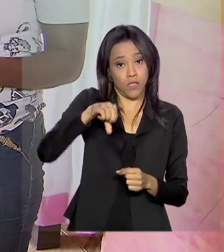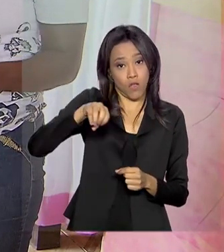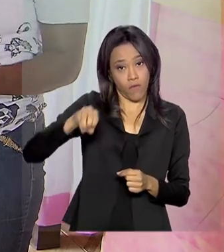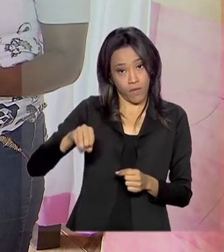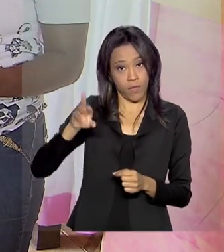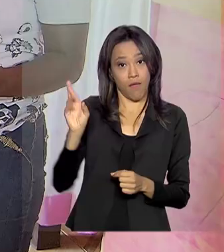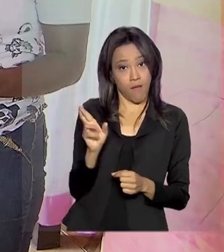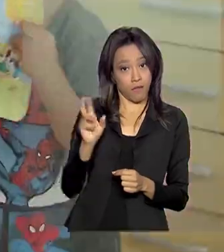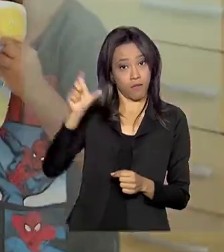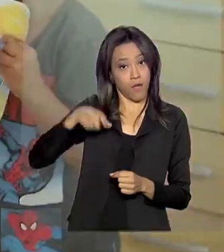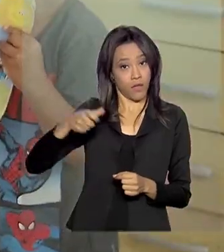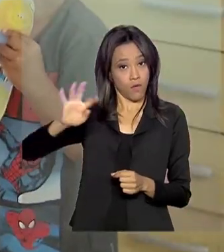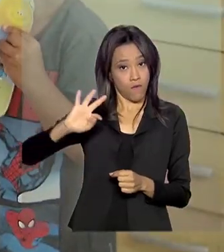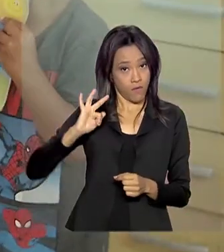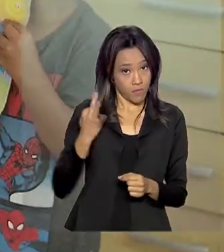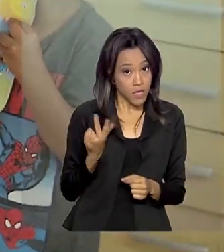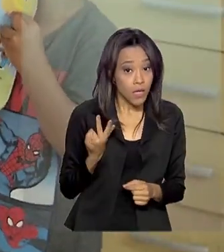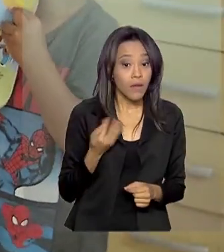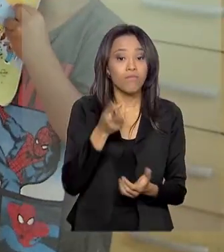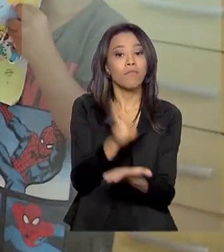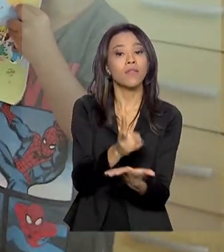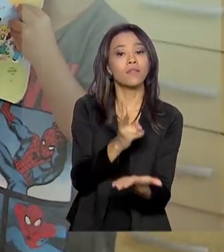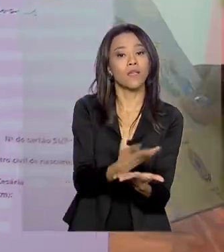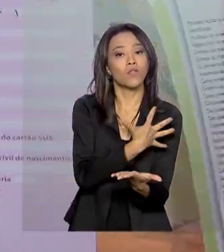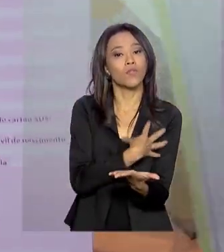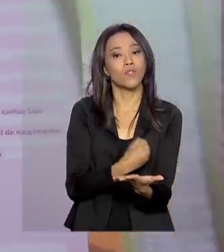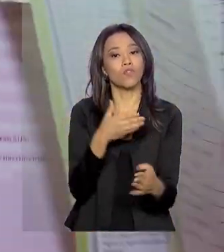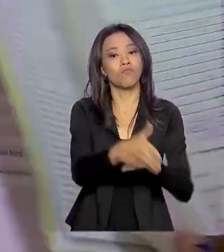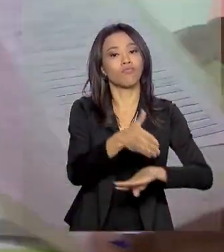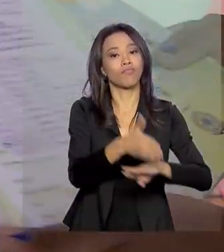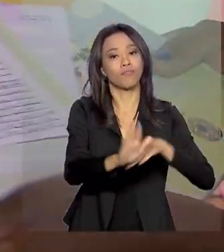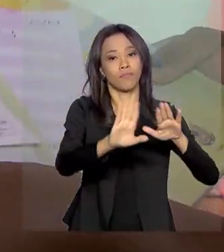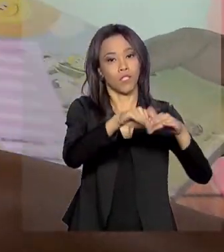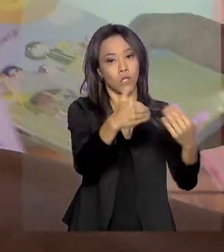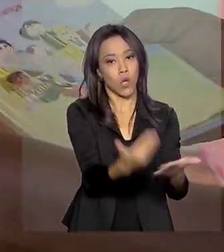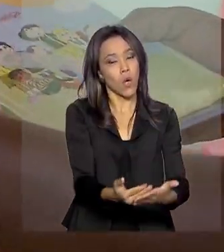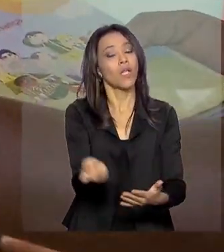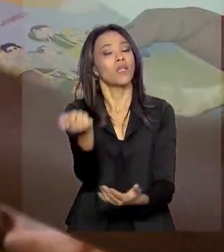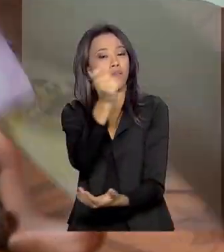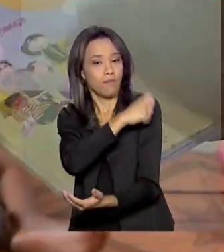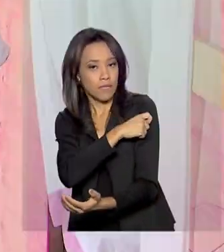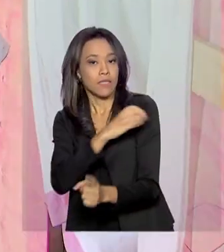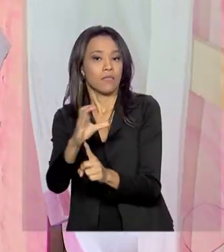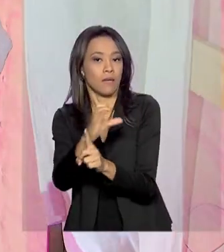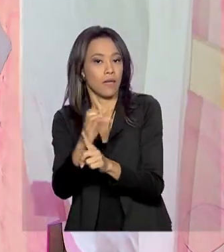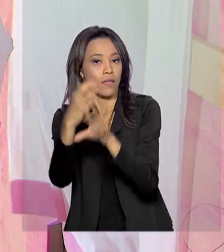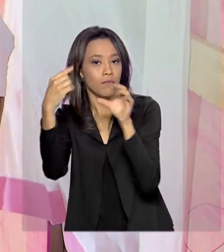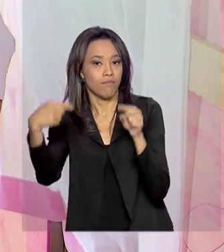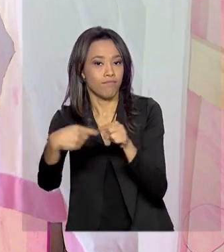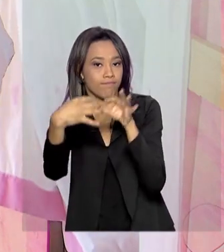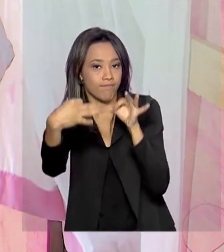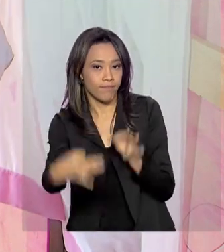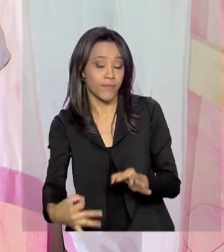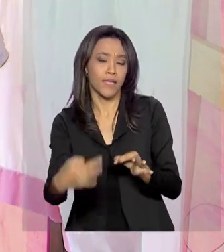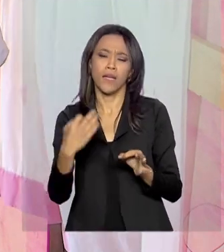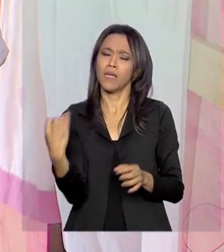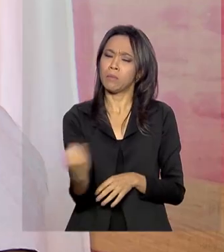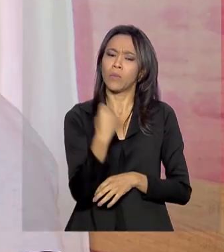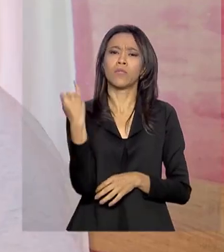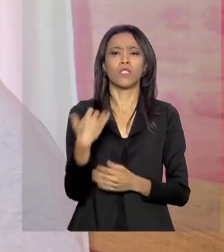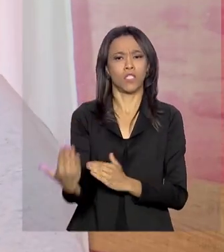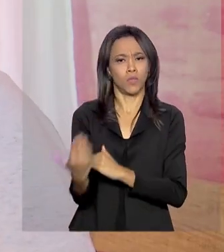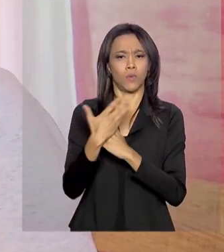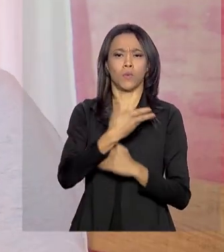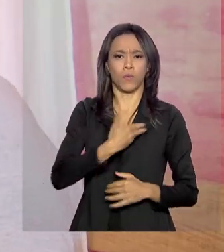do Bolsa Família, mantém os filhos na escola e com as vacinas em dia. O benefício é muito importante para ela.